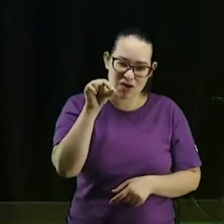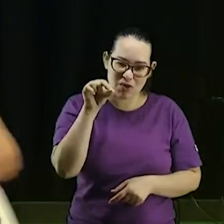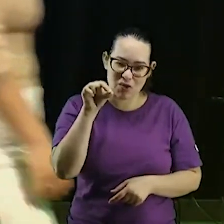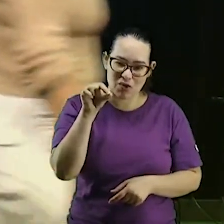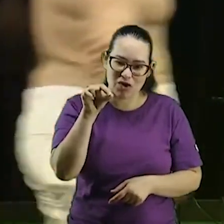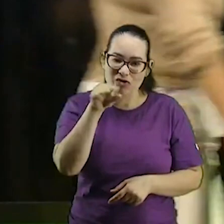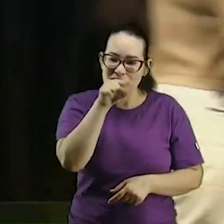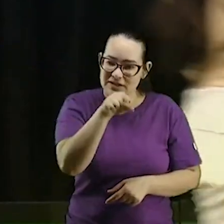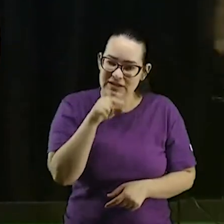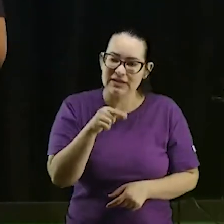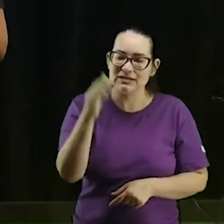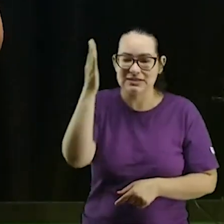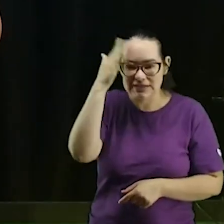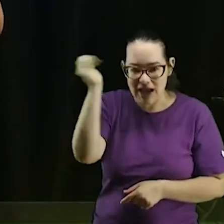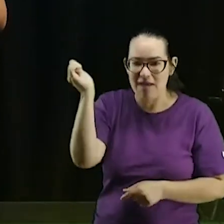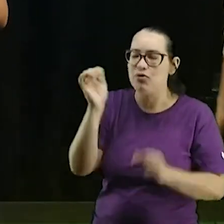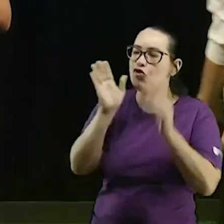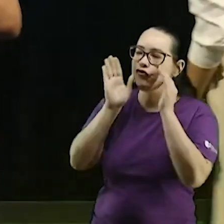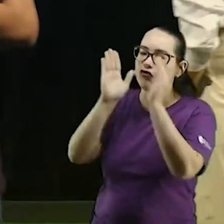e eu quero mostrar para você